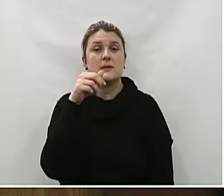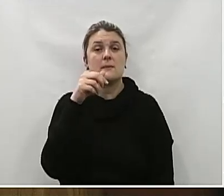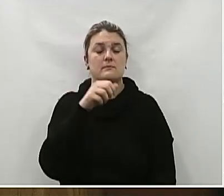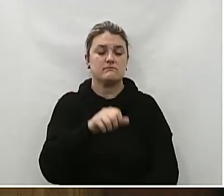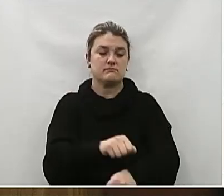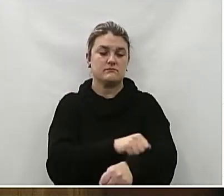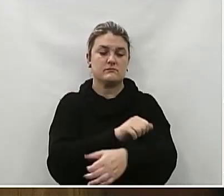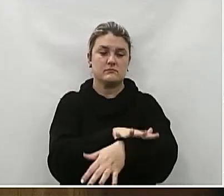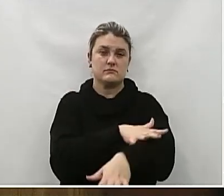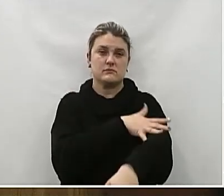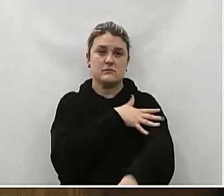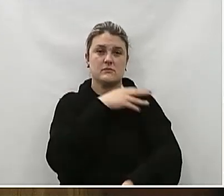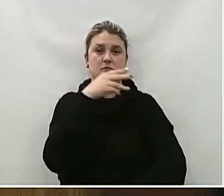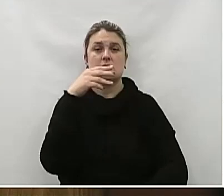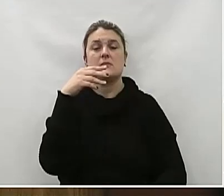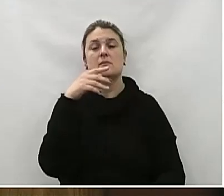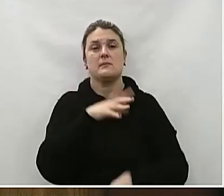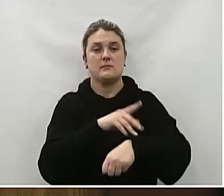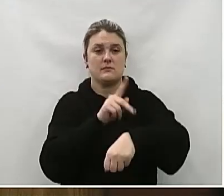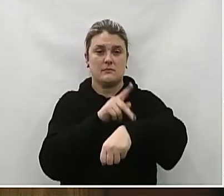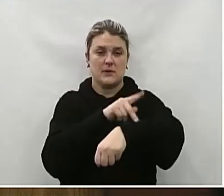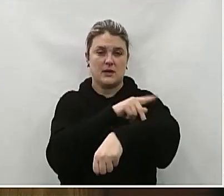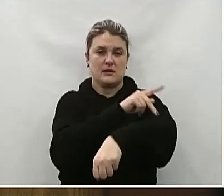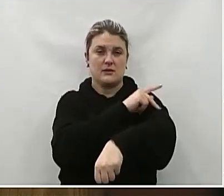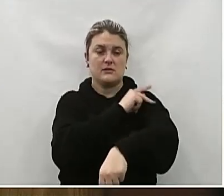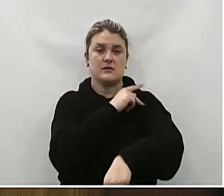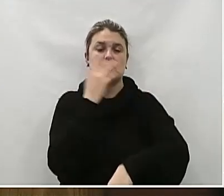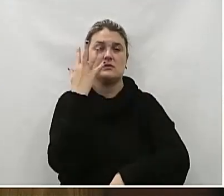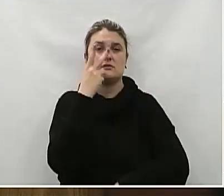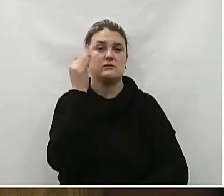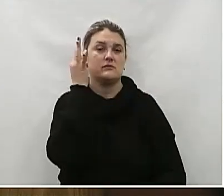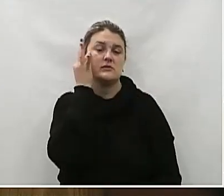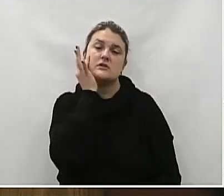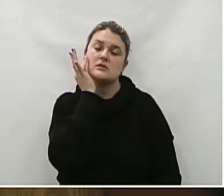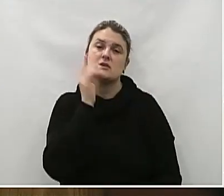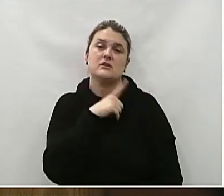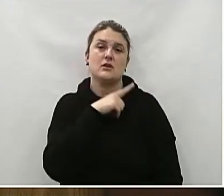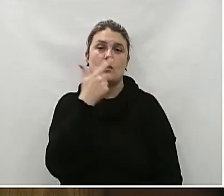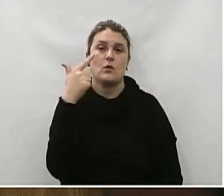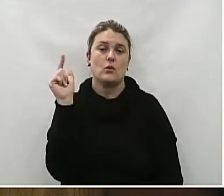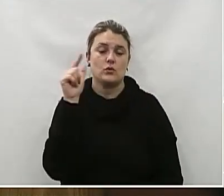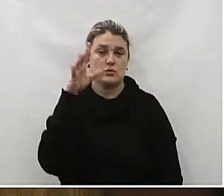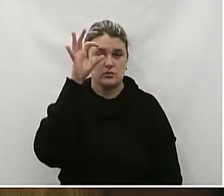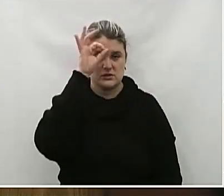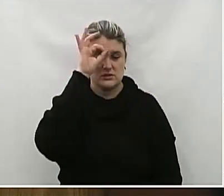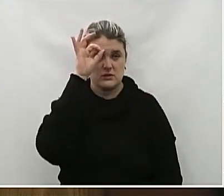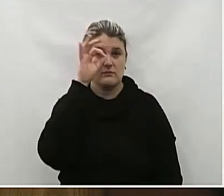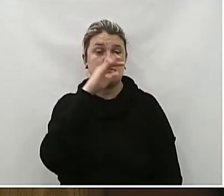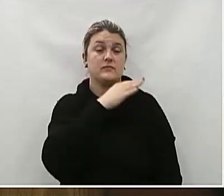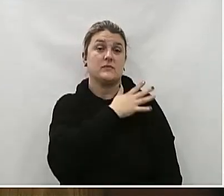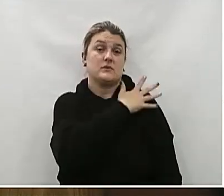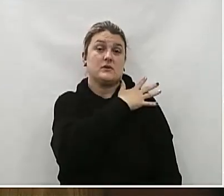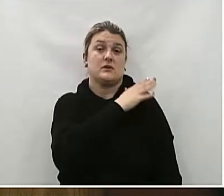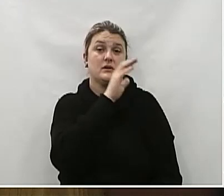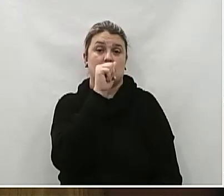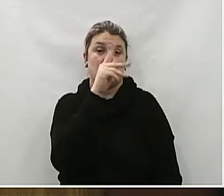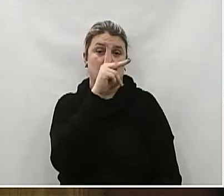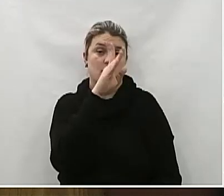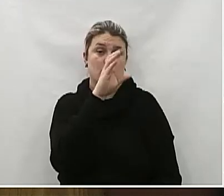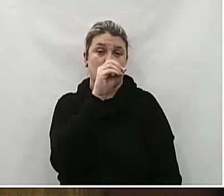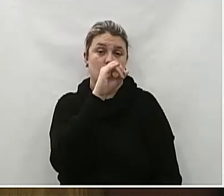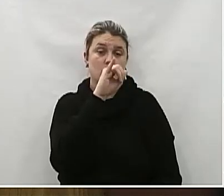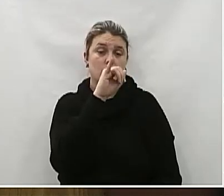Palamar E ainda os policiais Pertencentes Ao 6º Batalhão Da Polícia Militar Cabo Maico Miguel da Silva Cabo Juliano